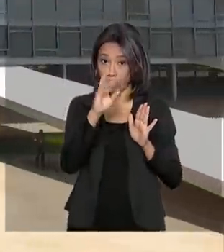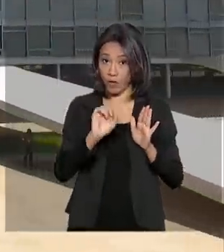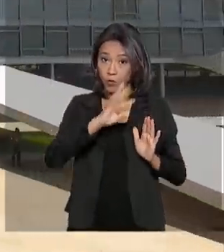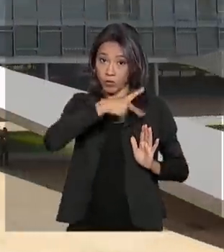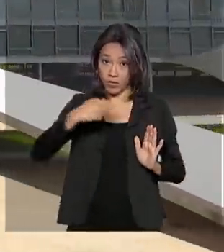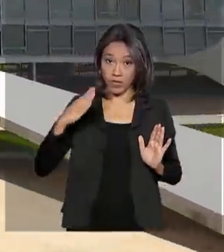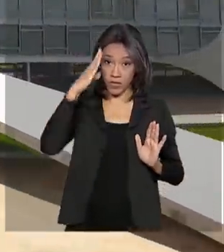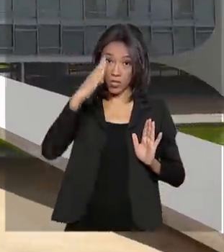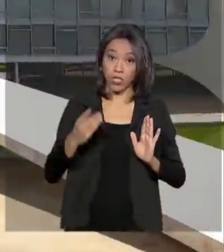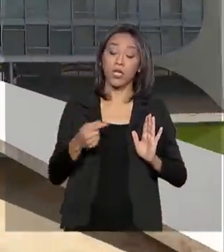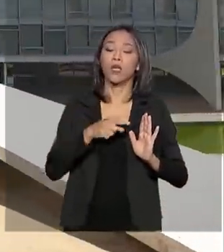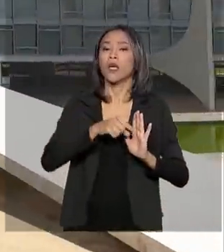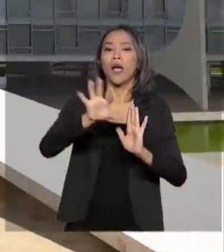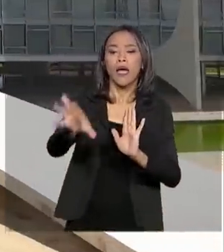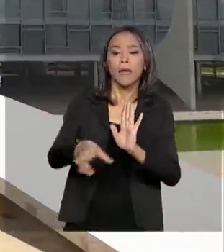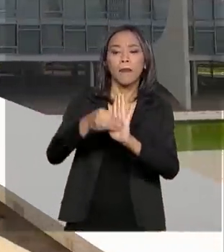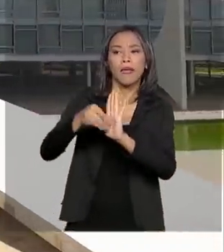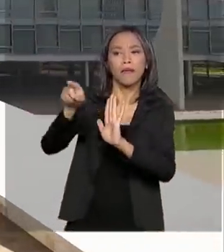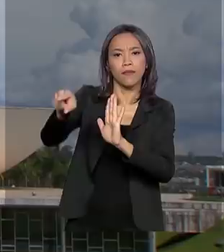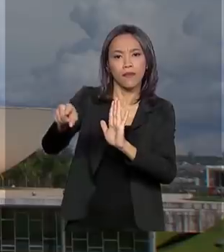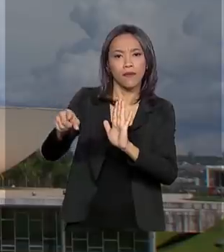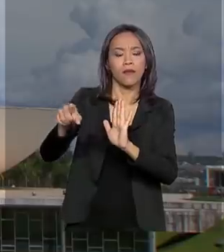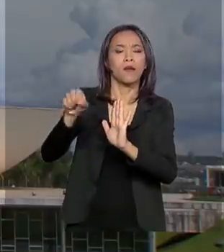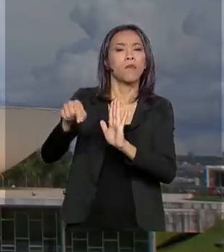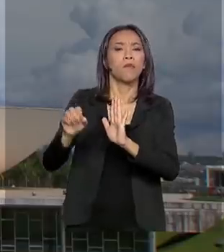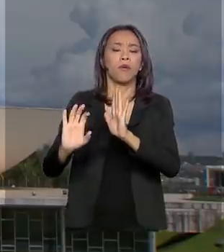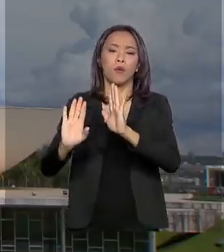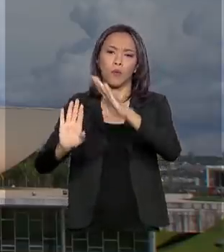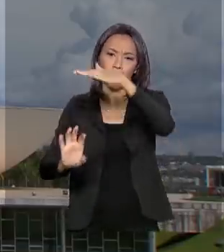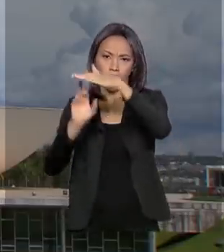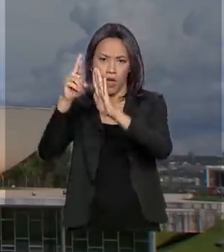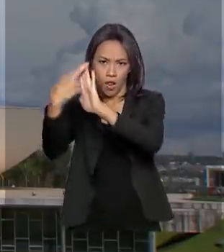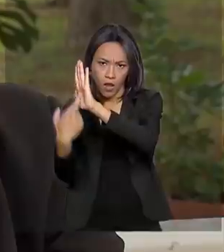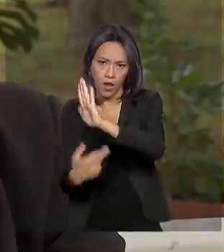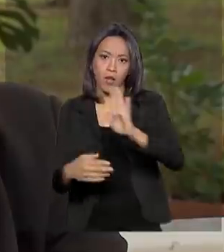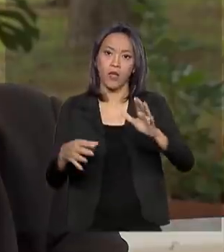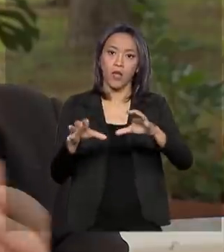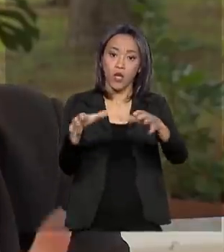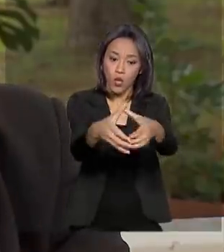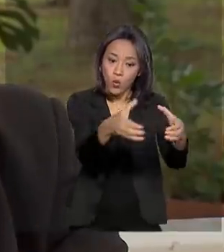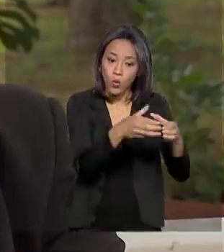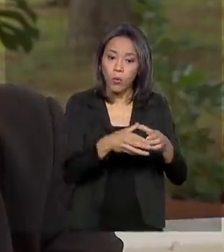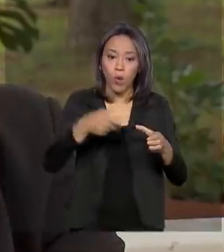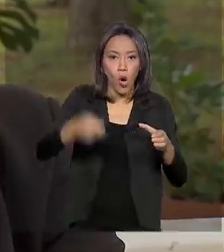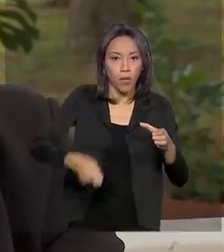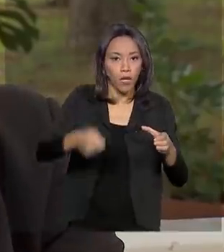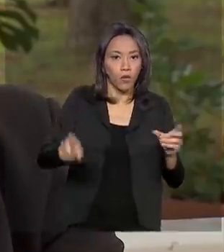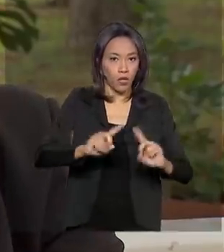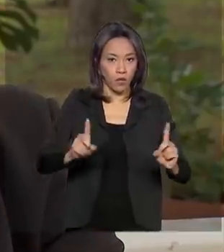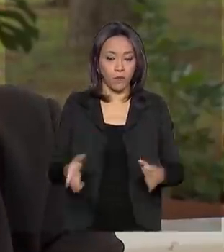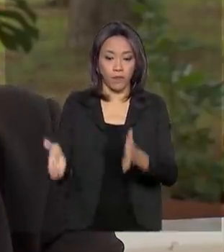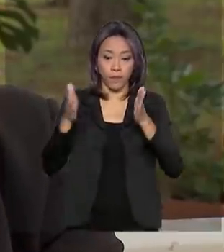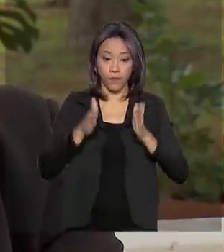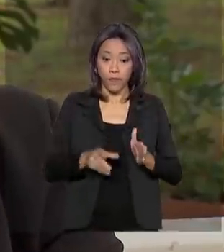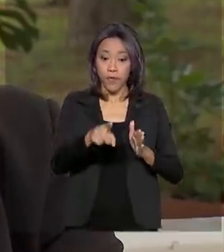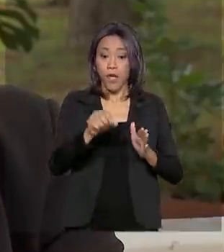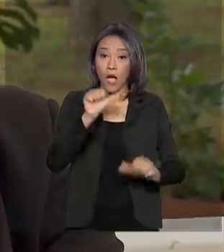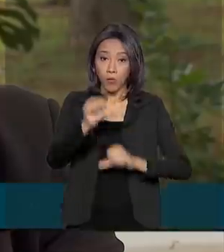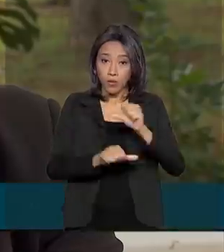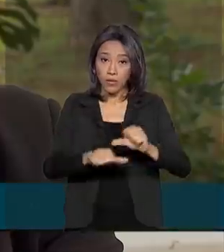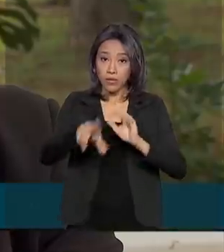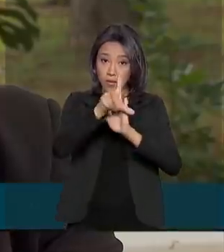liberação de emendas pelo relator e comissões não são obrigatórias. A alteração que foi feita na lei de diretriz